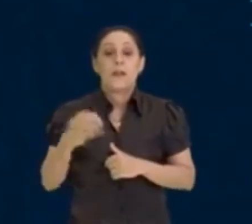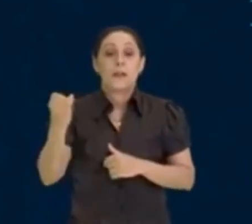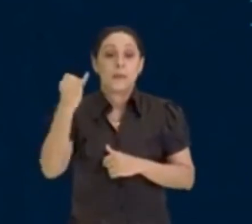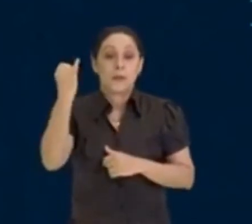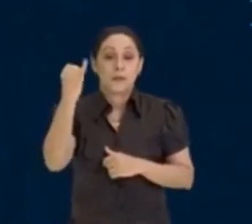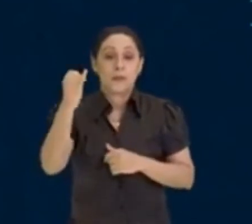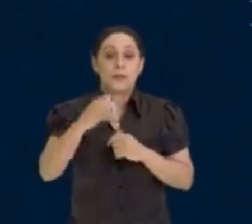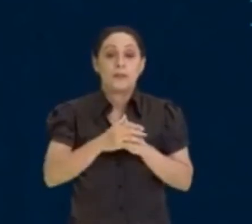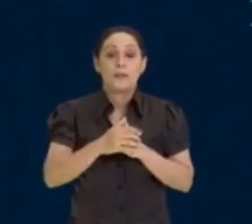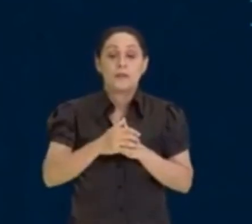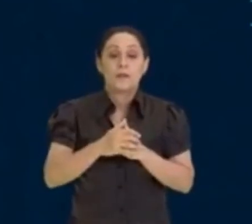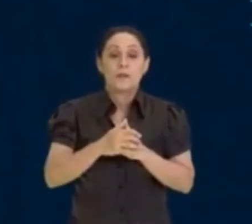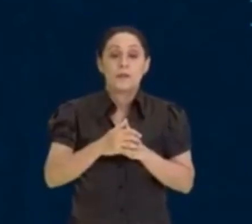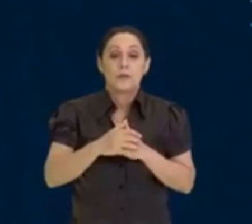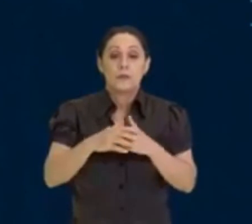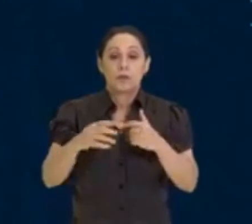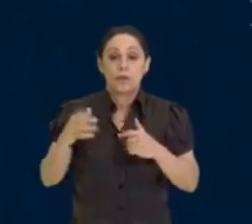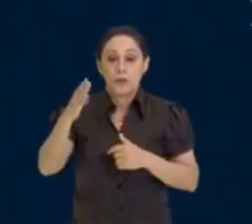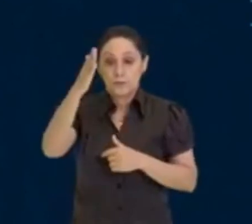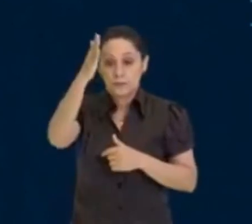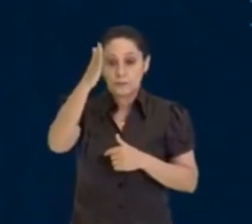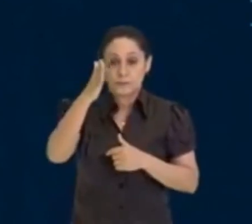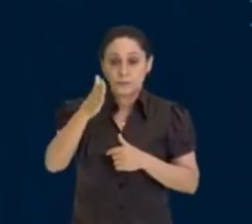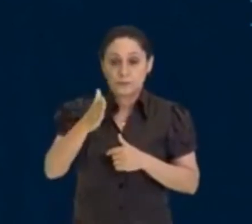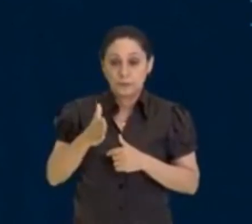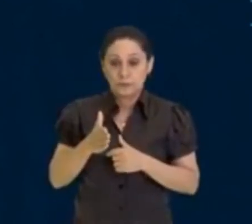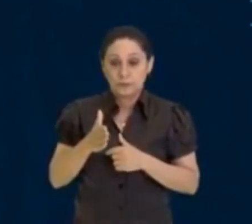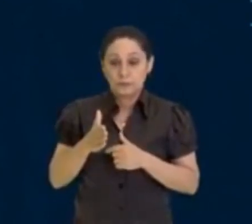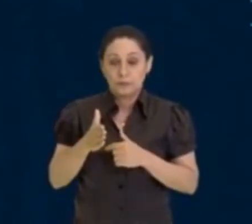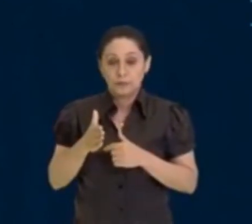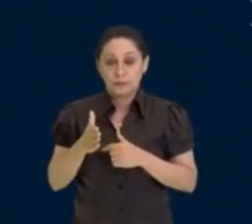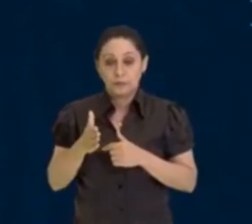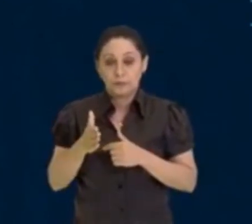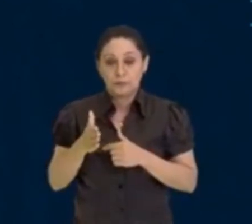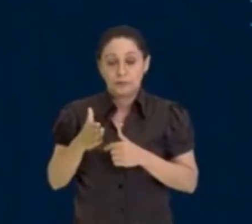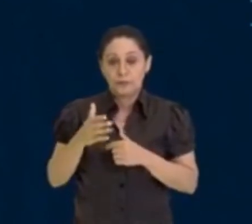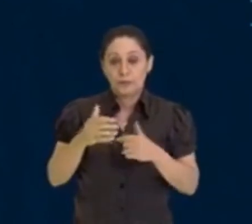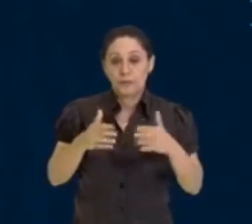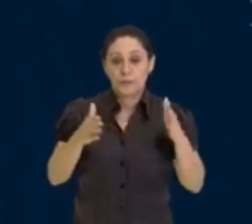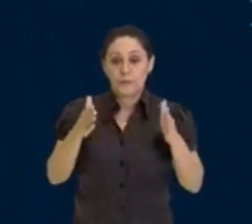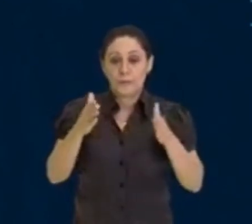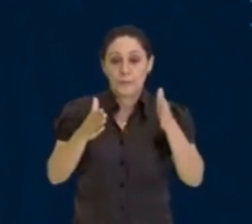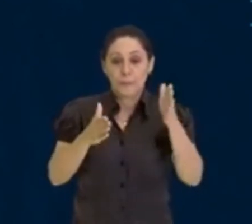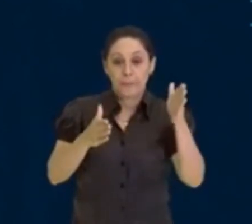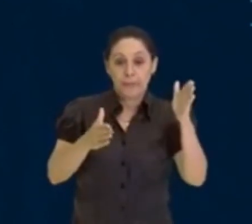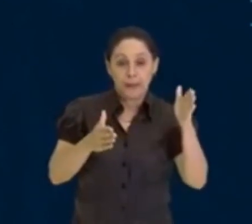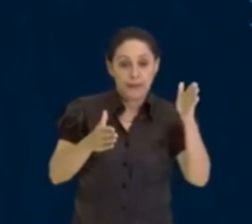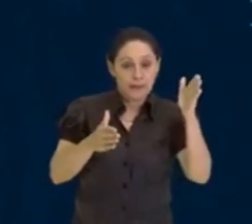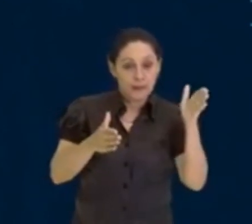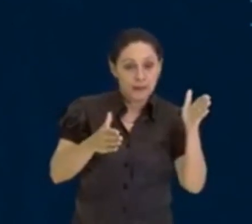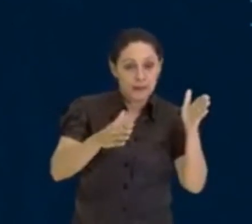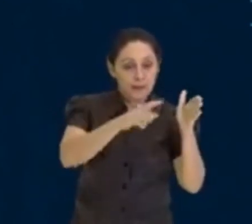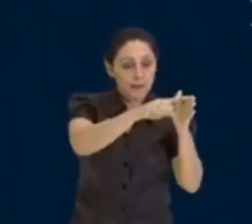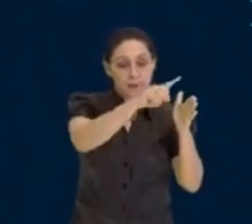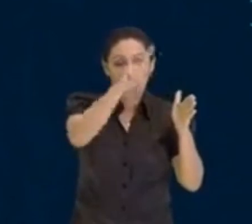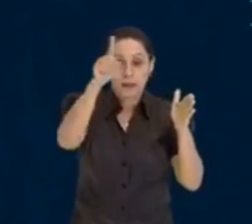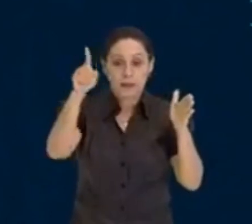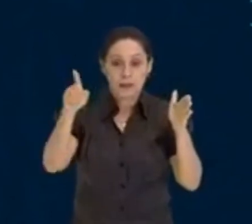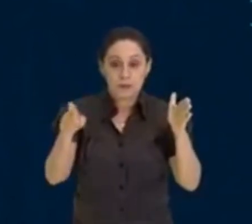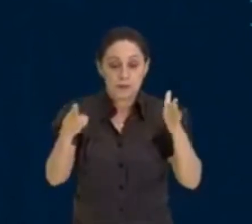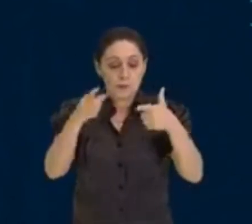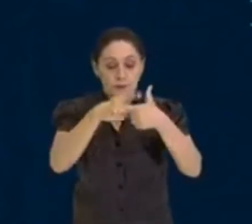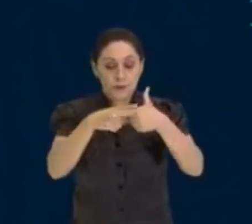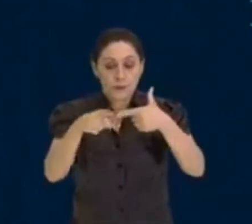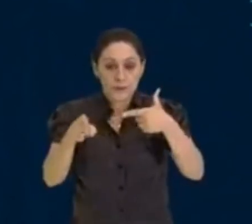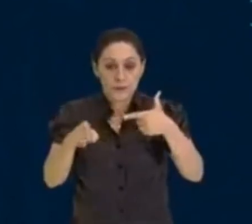número aqui, ó, é o que divide o daqui, tá bom? 126 dividido por 2, e vou pegando sempre o resultado, dividindo pelo